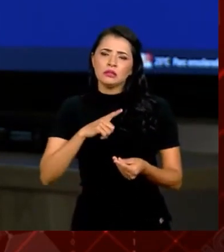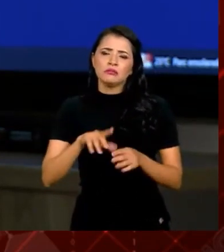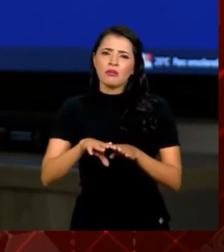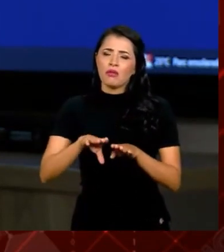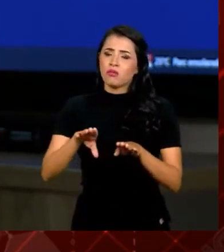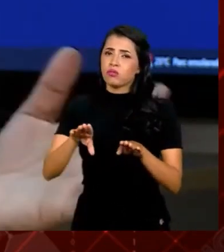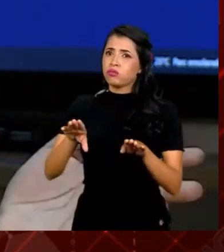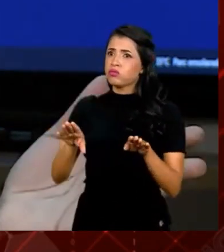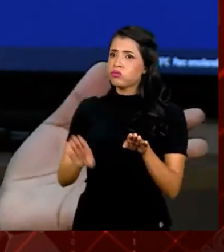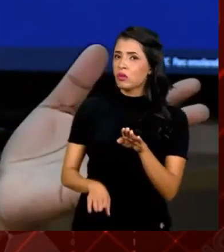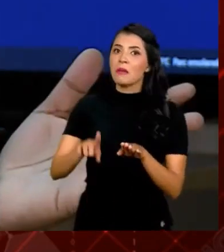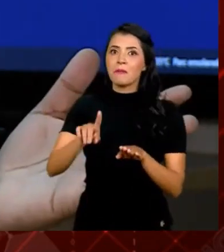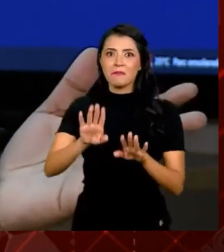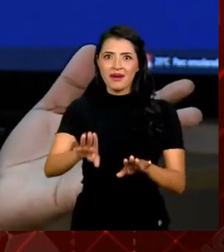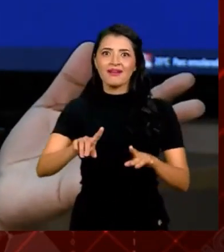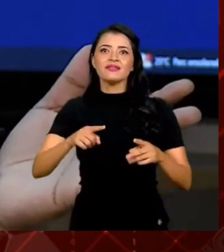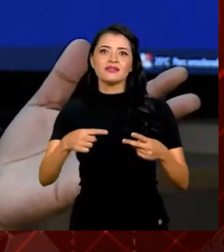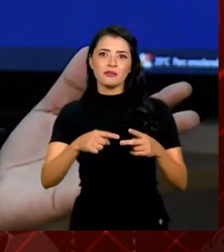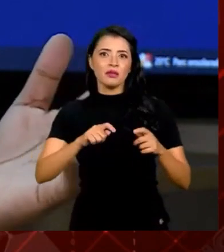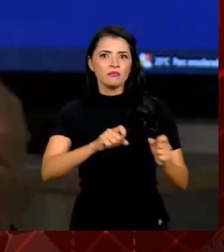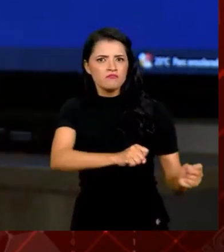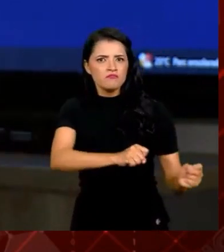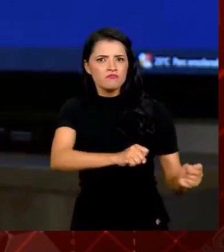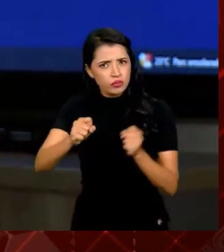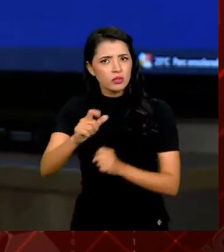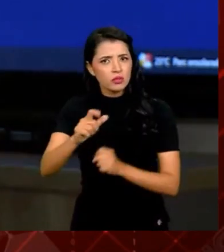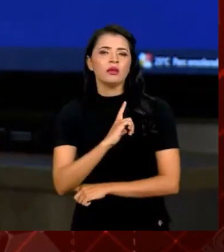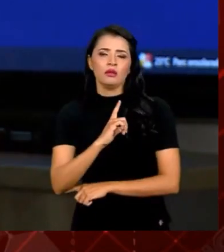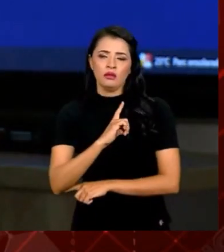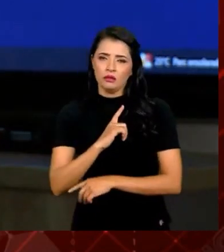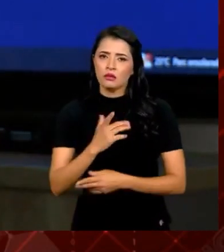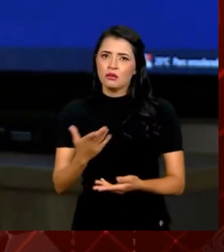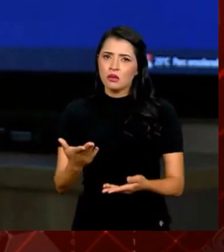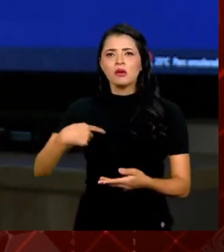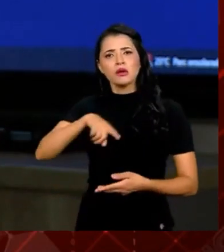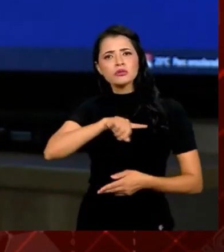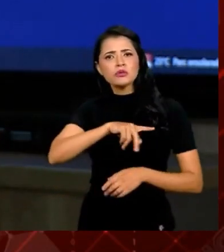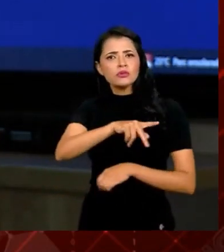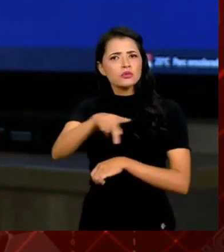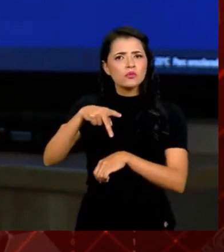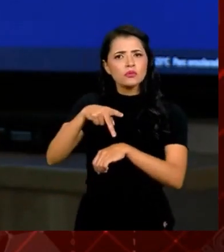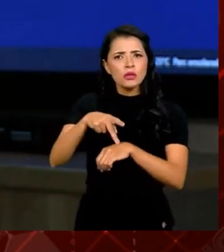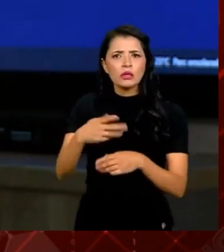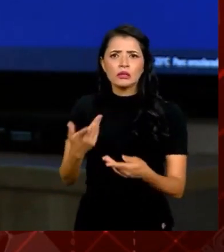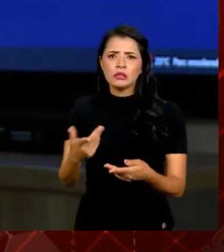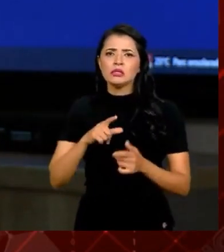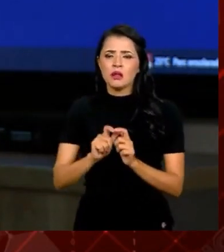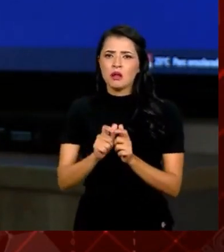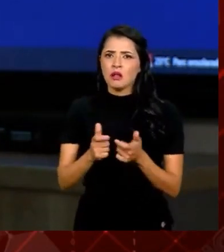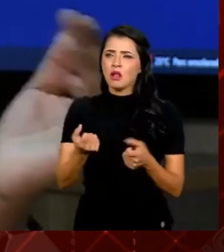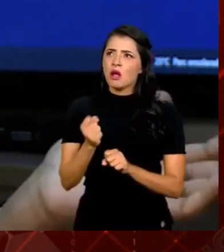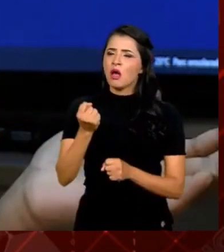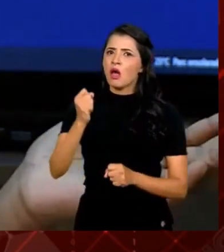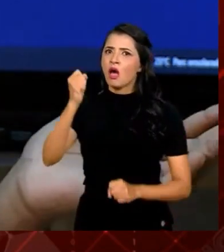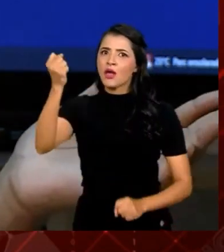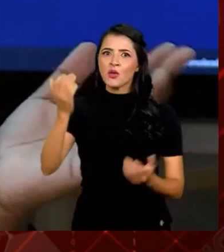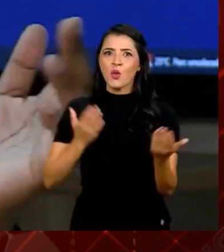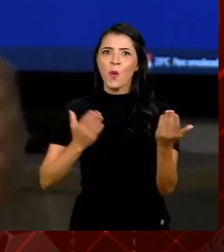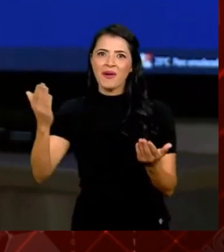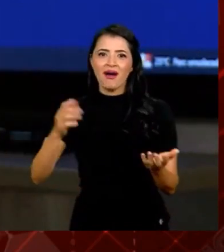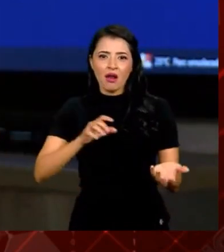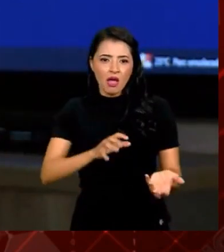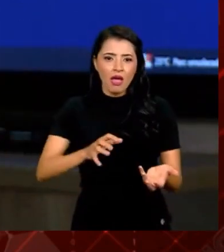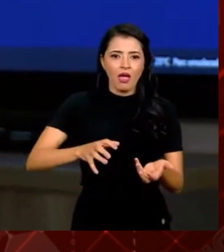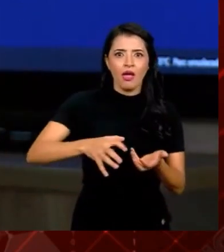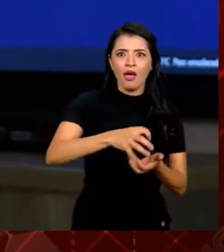desigualdades, mas de grandes potencialidades também. Nós somos um país com dimensões continentais, o que